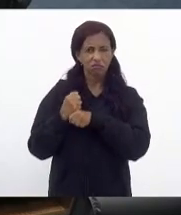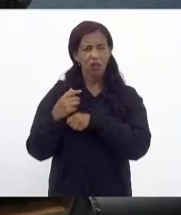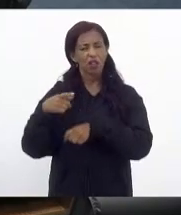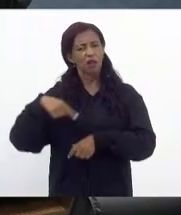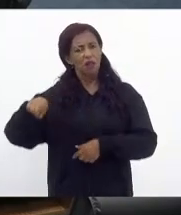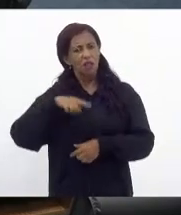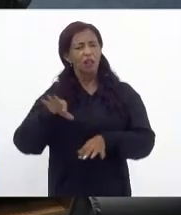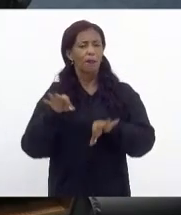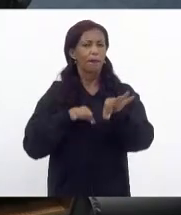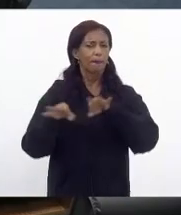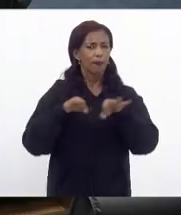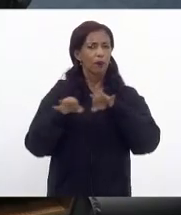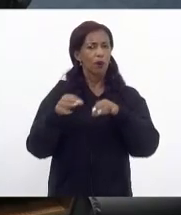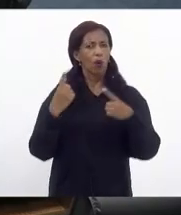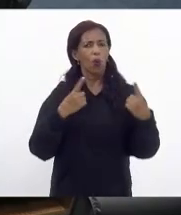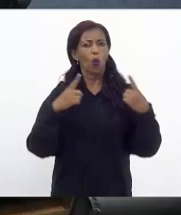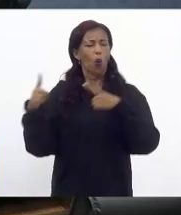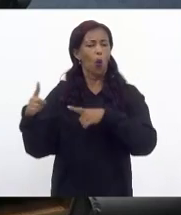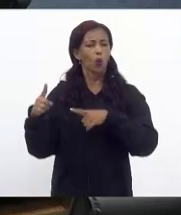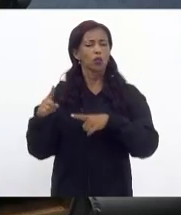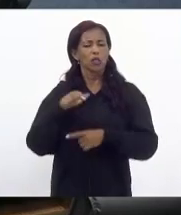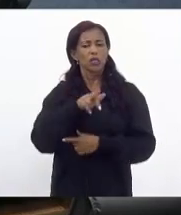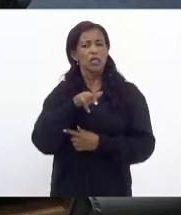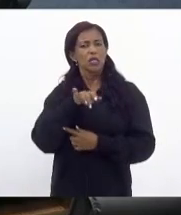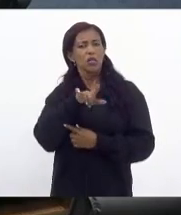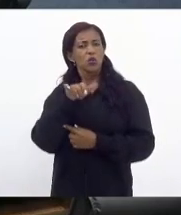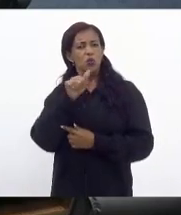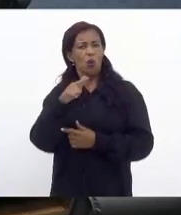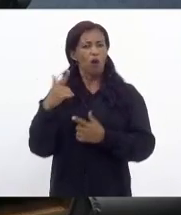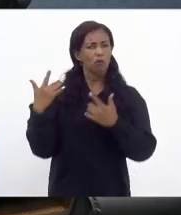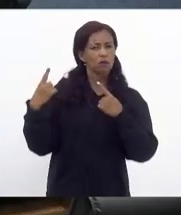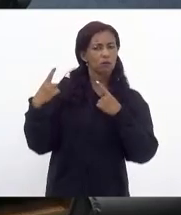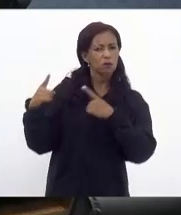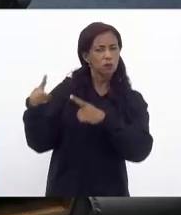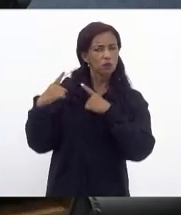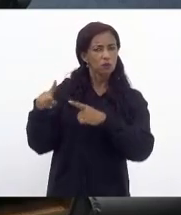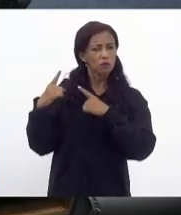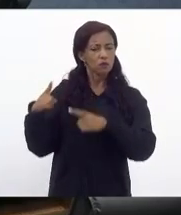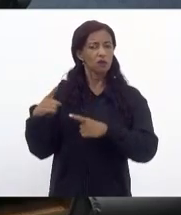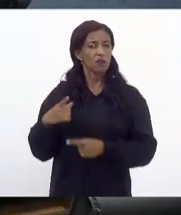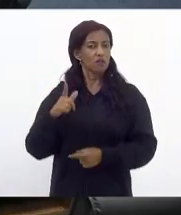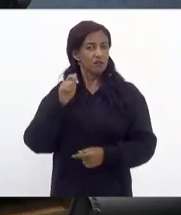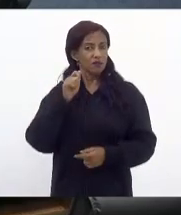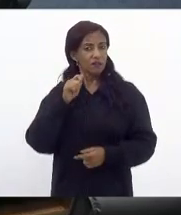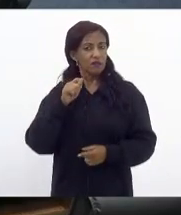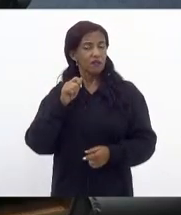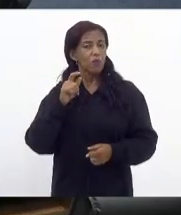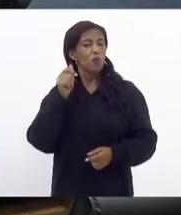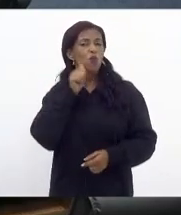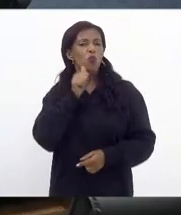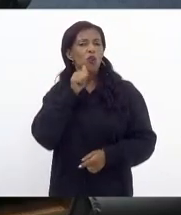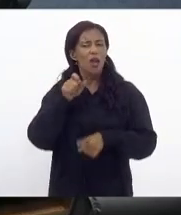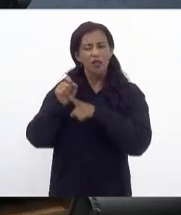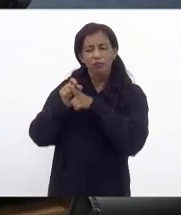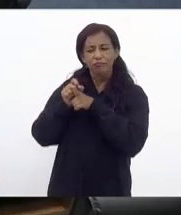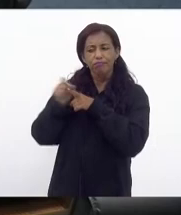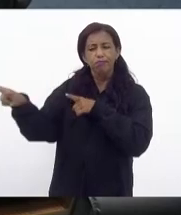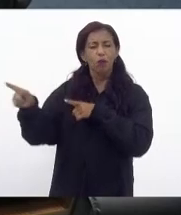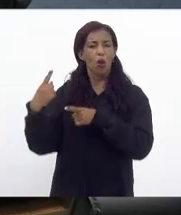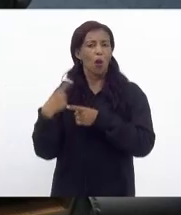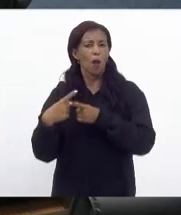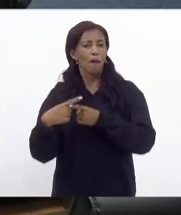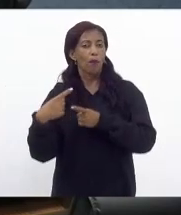projetos contra a chantagem sexual patronal conseguimos fazer com que mulheres demitidas porque não